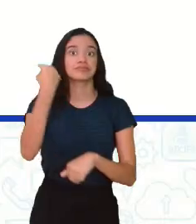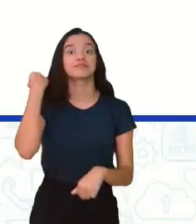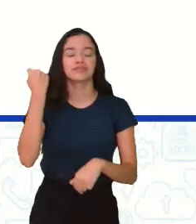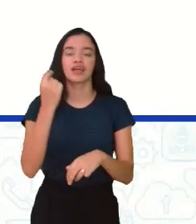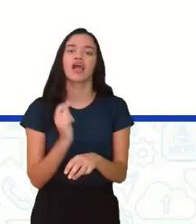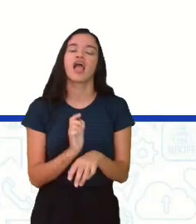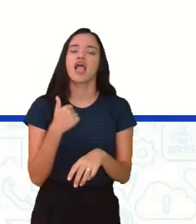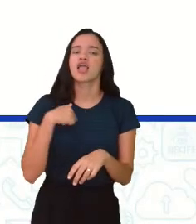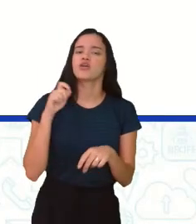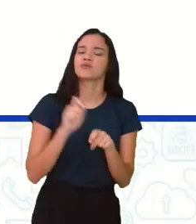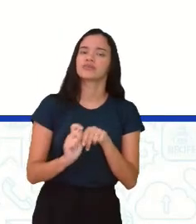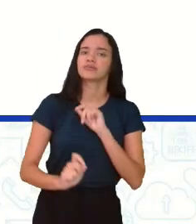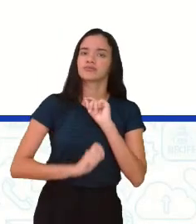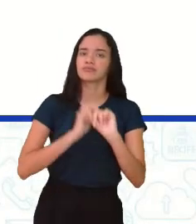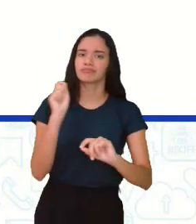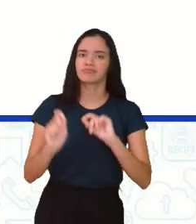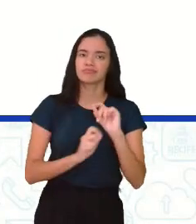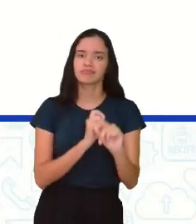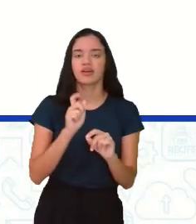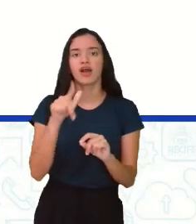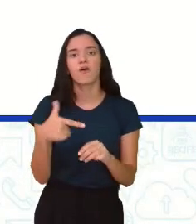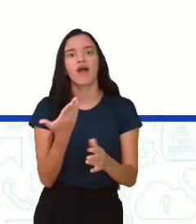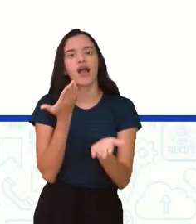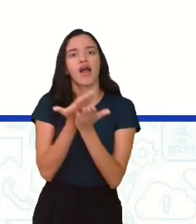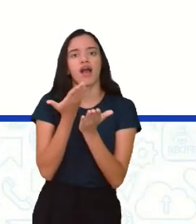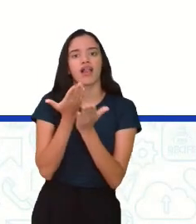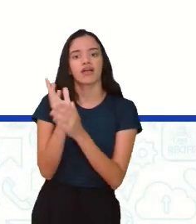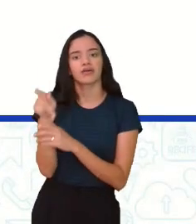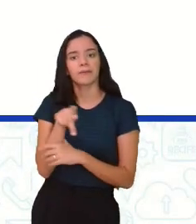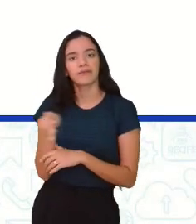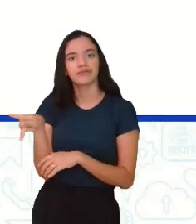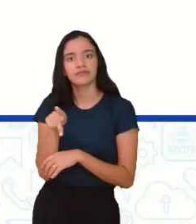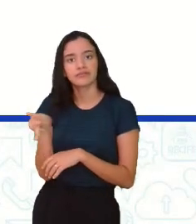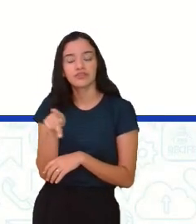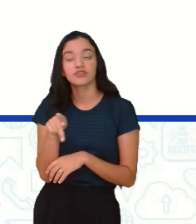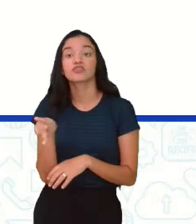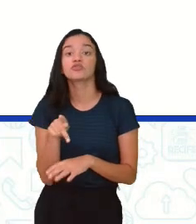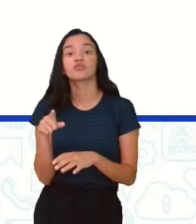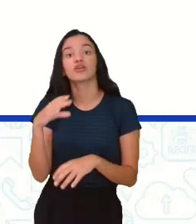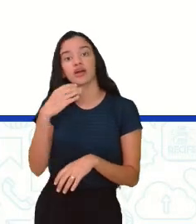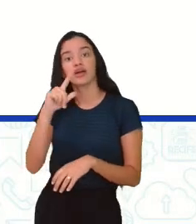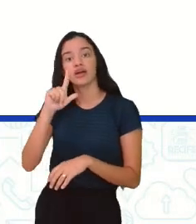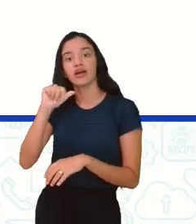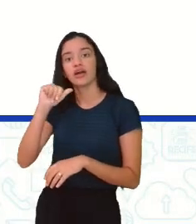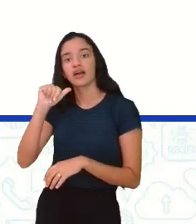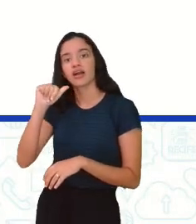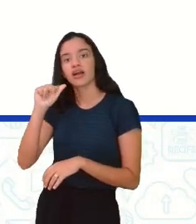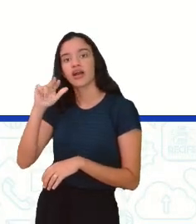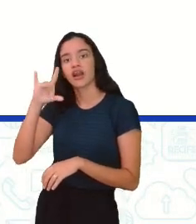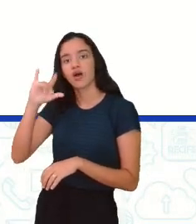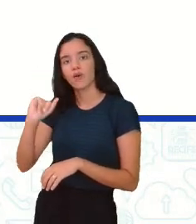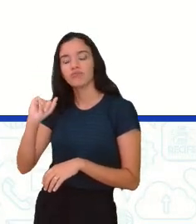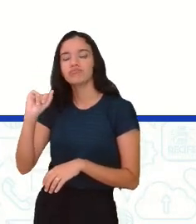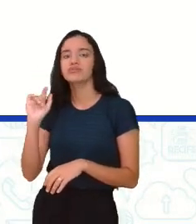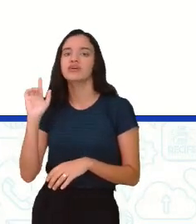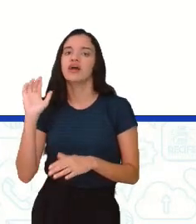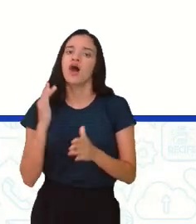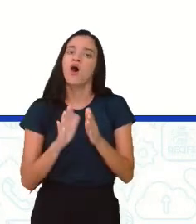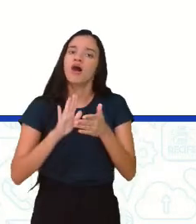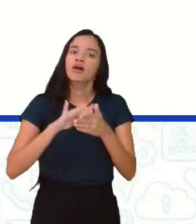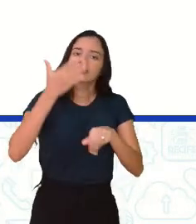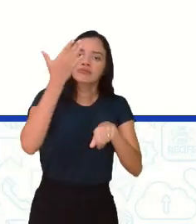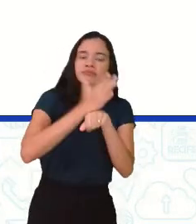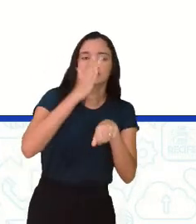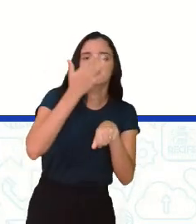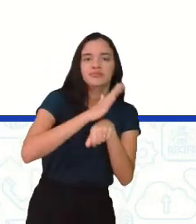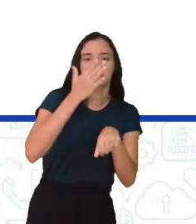eu fiz aí uma aula com a professora Cláudia de Lourdes, né, professora de Ciências, que a gente fez uma prática